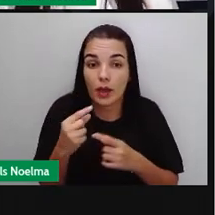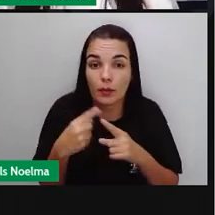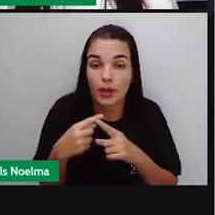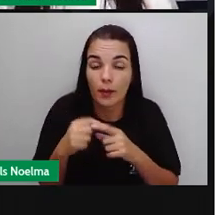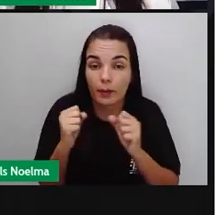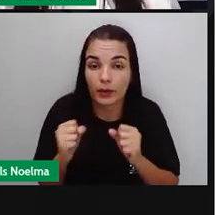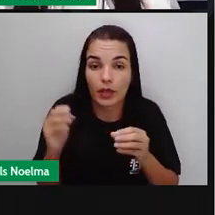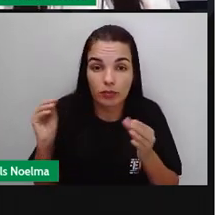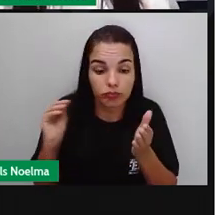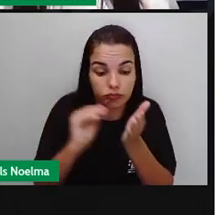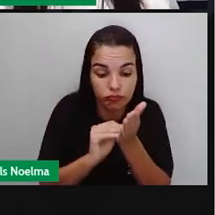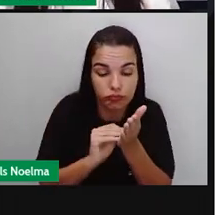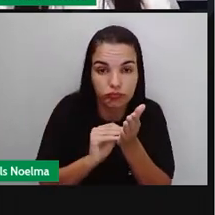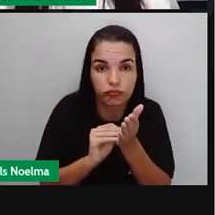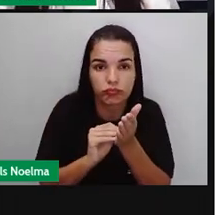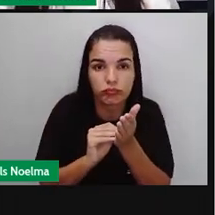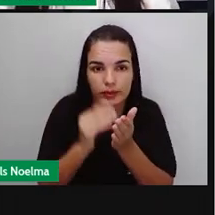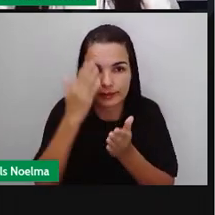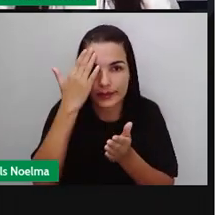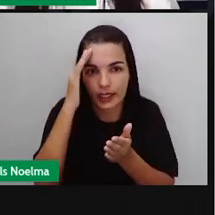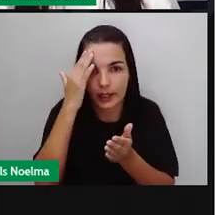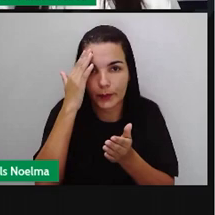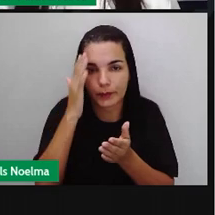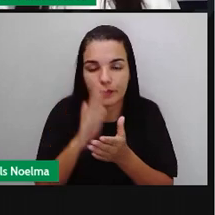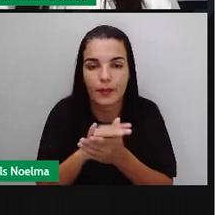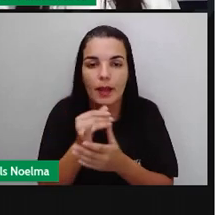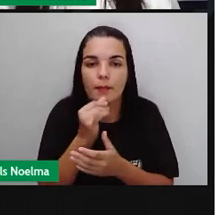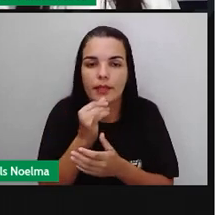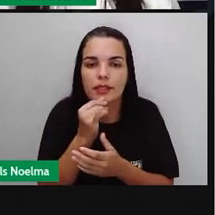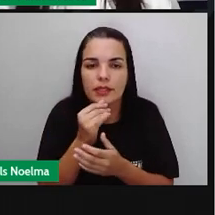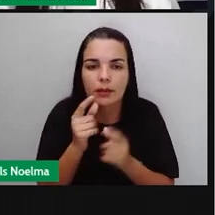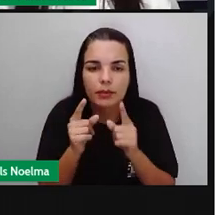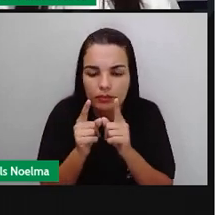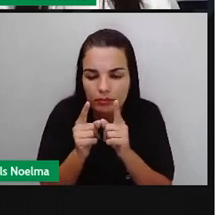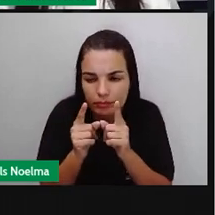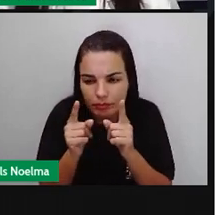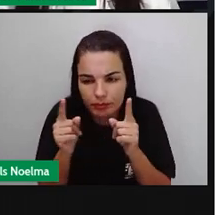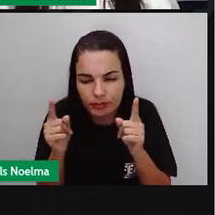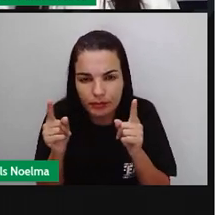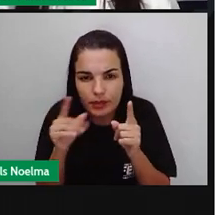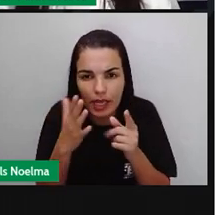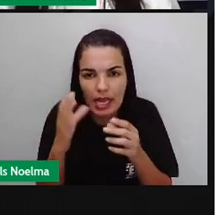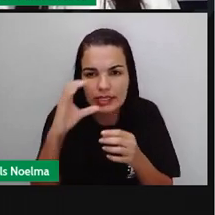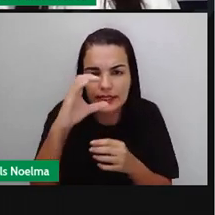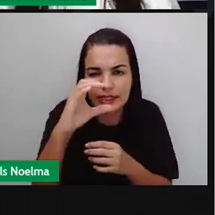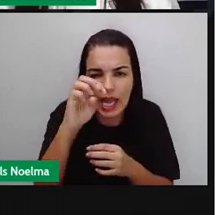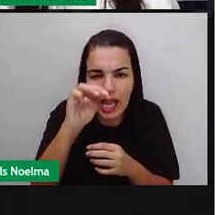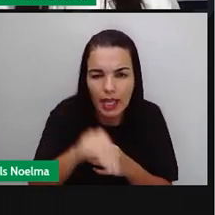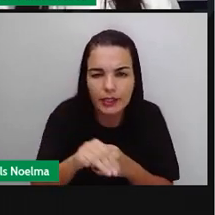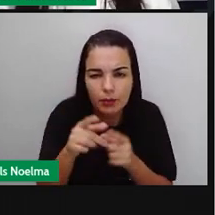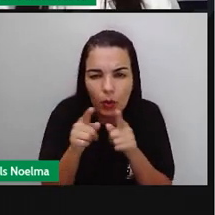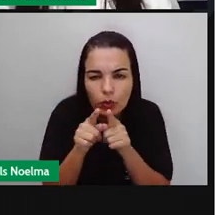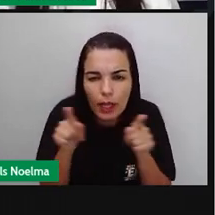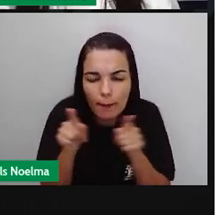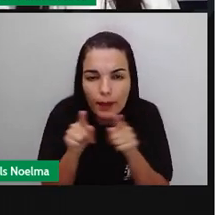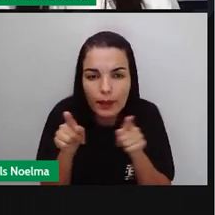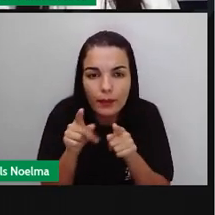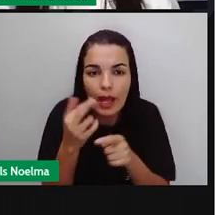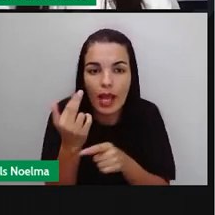do mapa. Aí, aqui a gente tem um exemplo. Cada centímetro do mapa equivale a